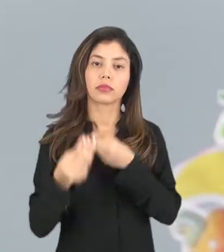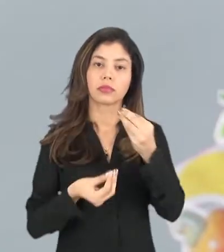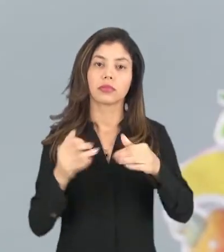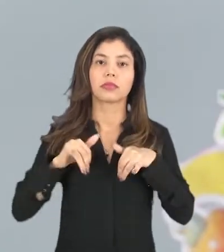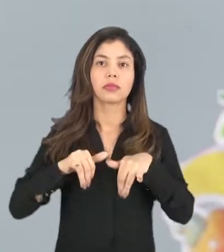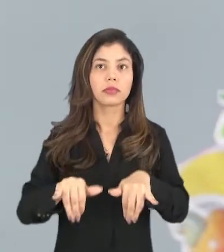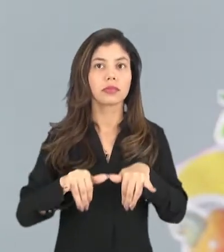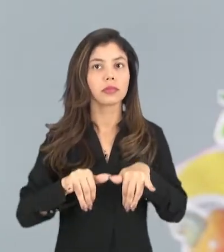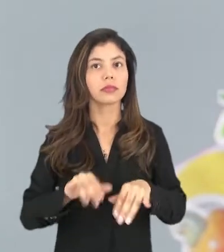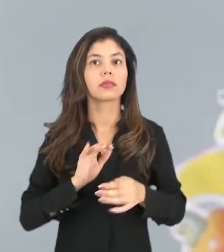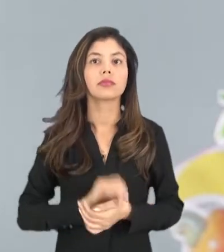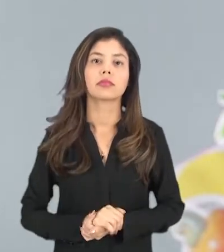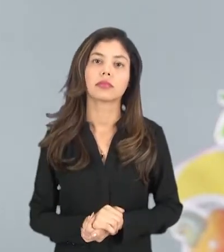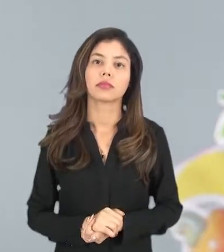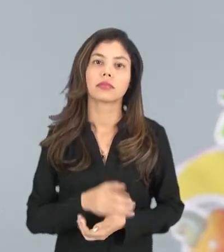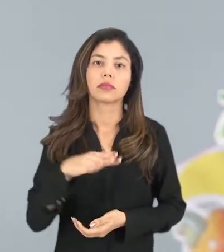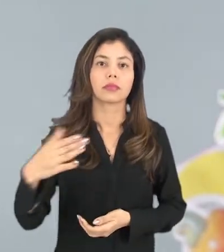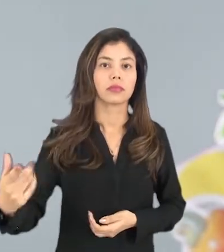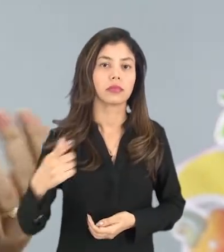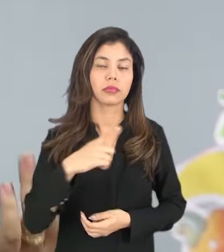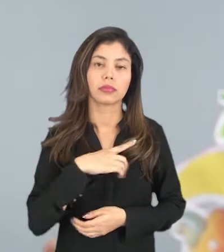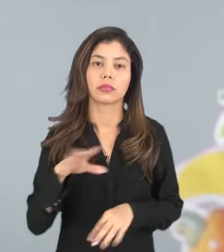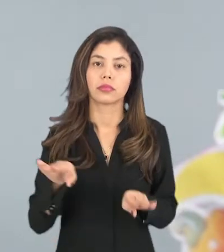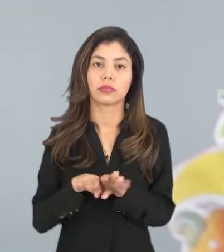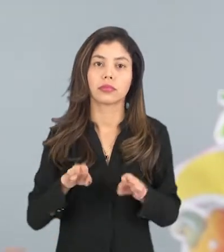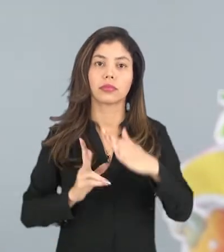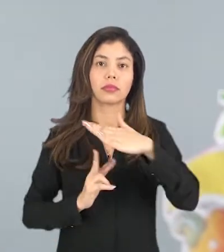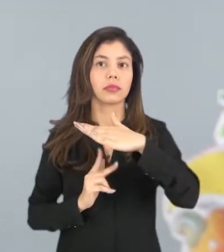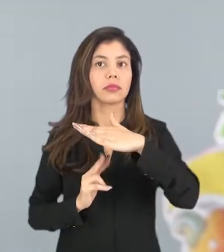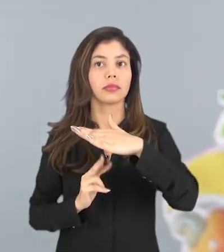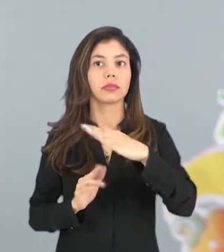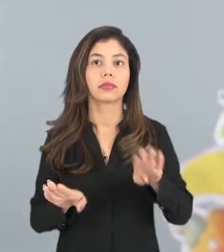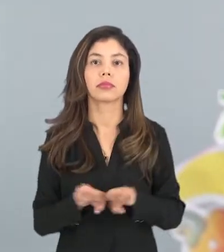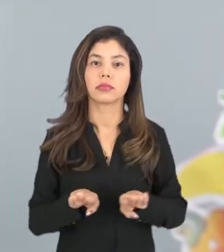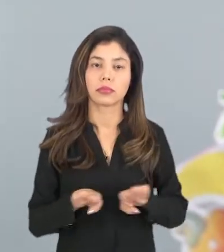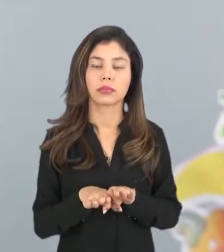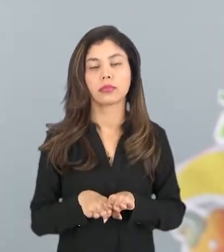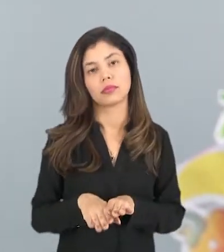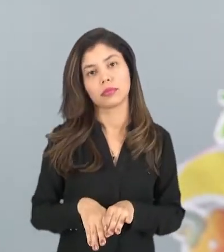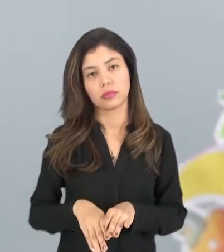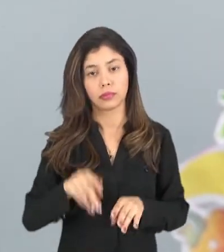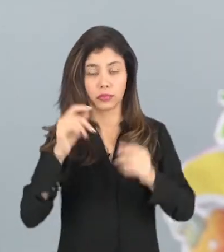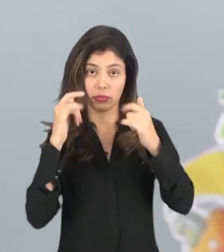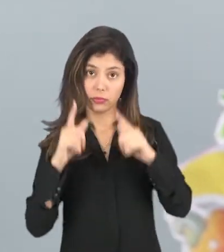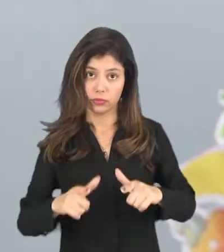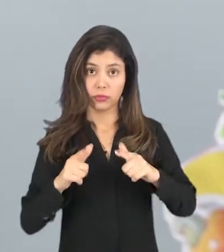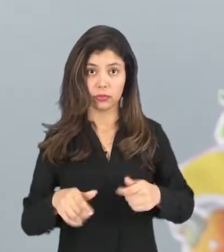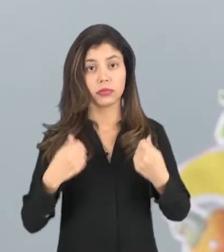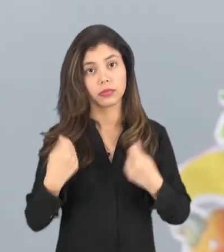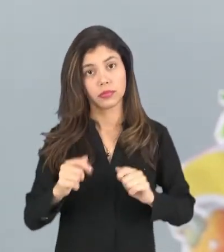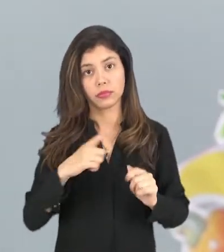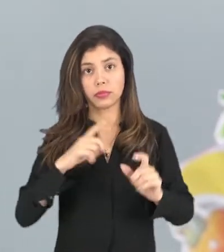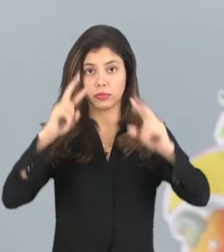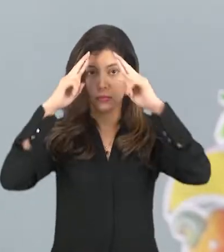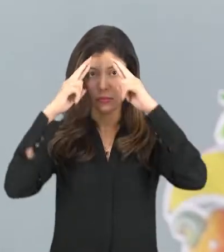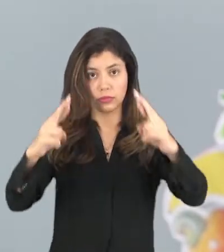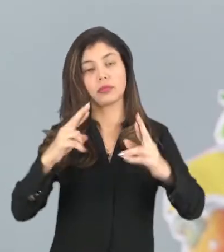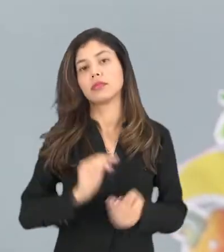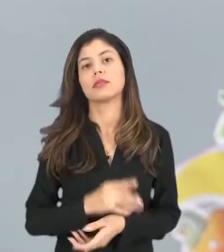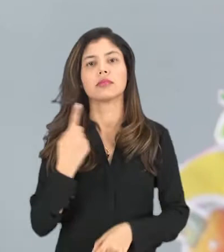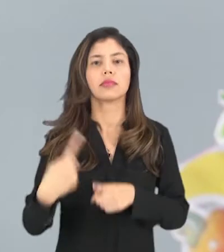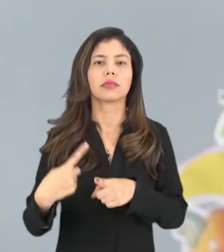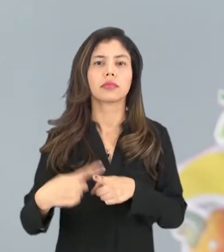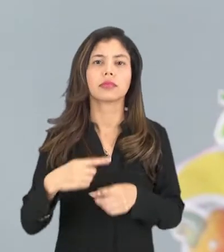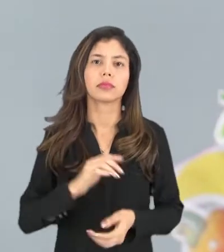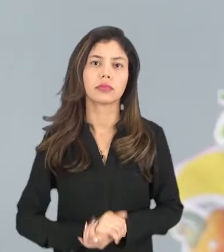supermercado, quando nós vamos ao parque, esses ambientes requer respeito. Por quê?